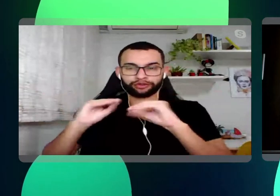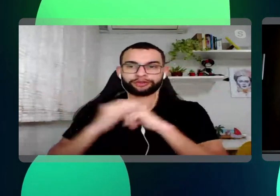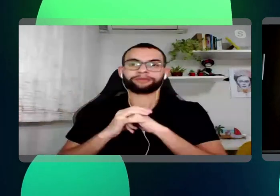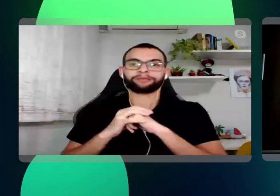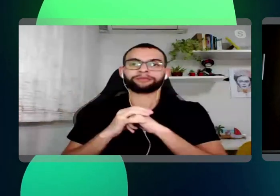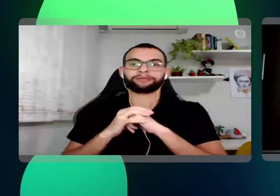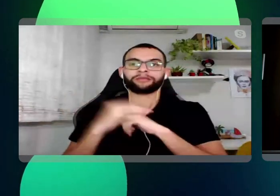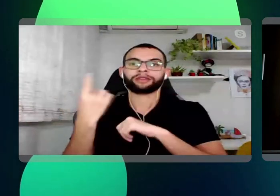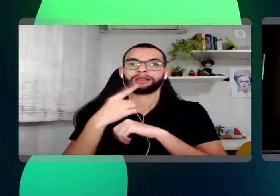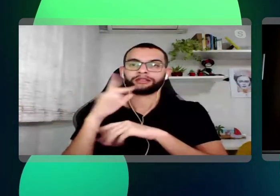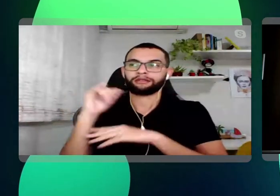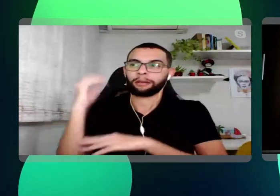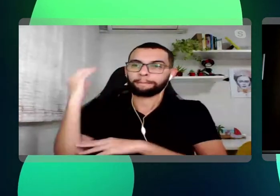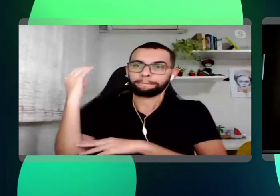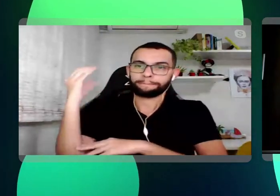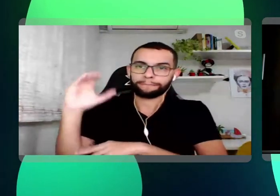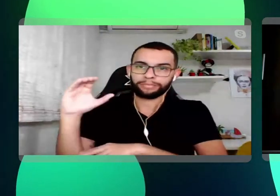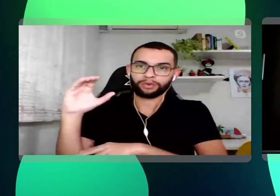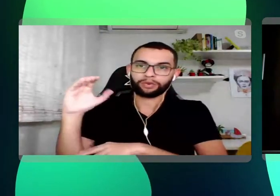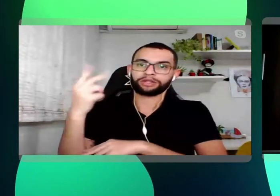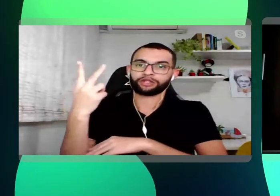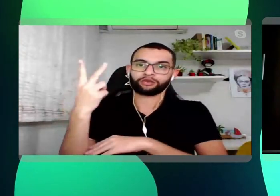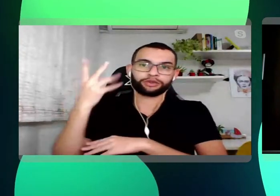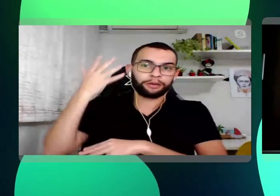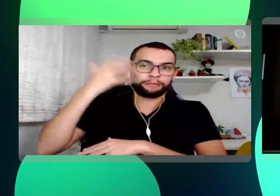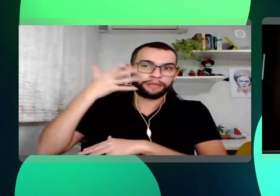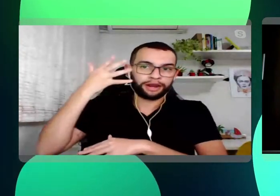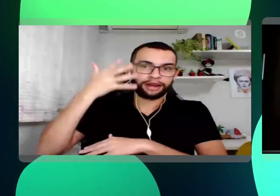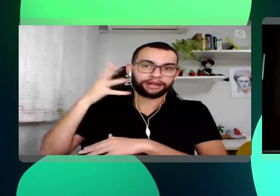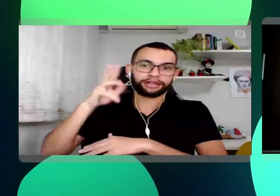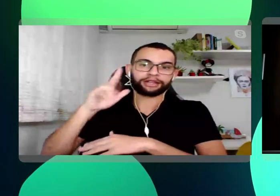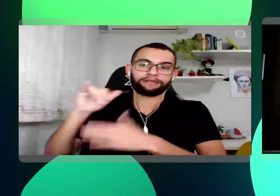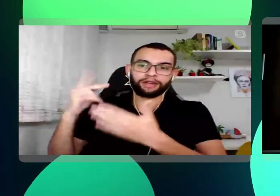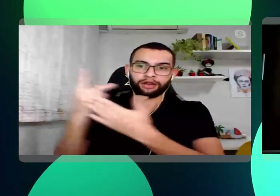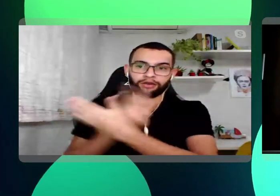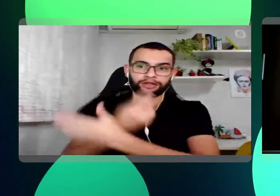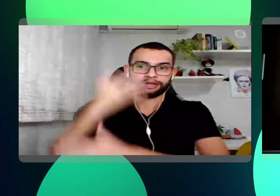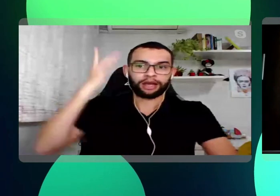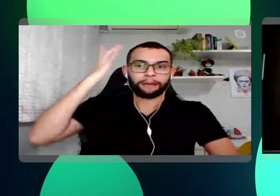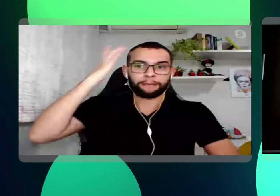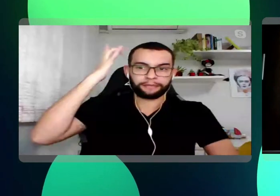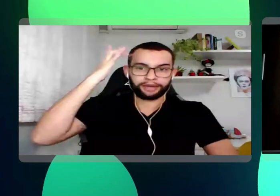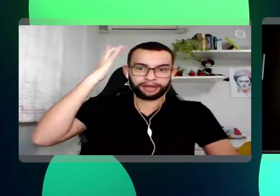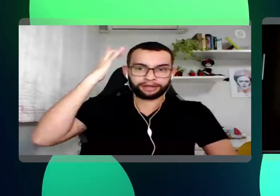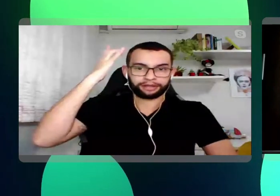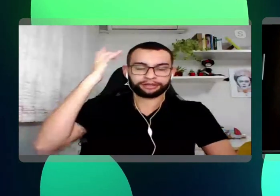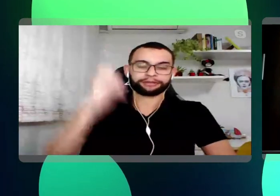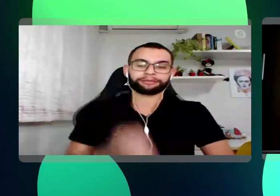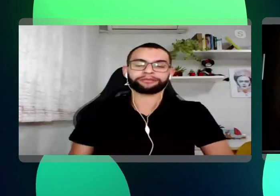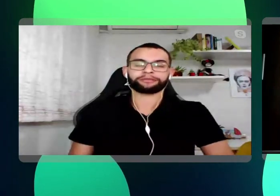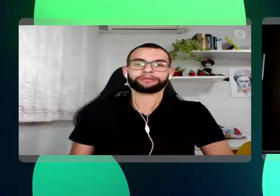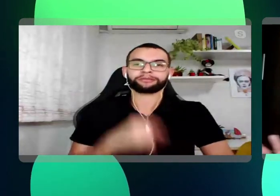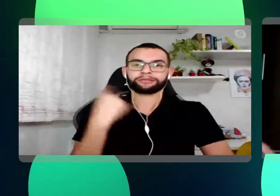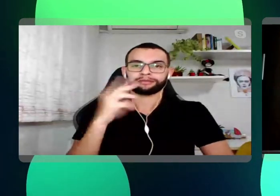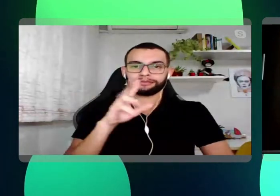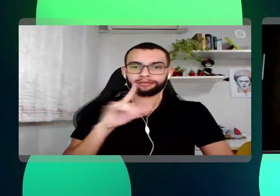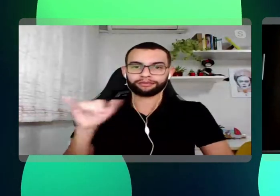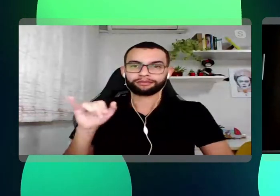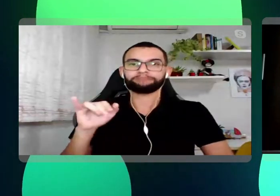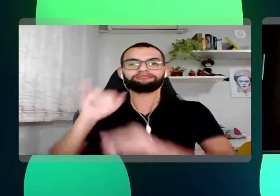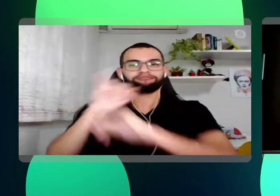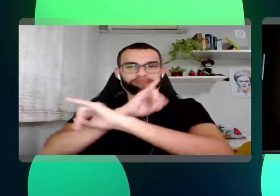A gente vai fazer a publicação das duas palestras que vão acontecer no dia de amanhã. A gente vai fazer a devida